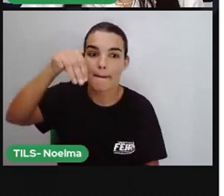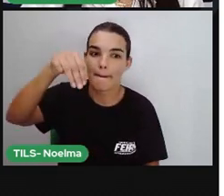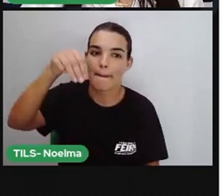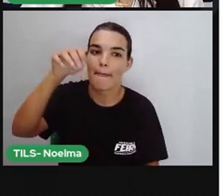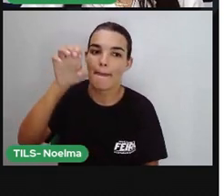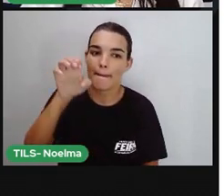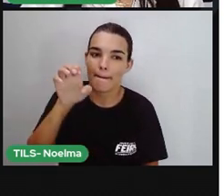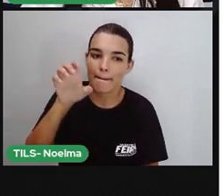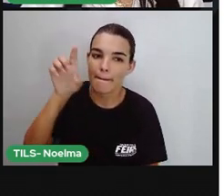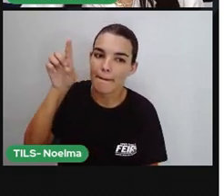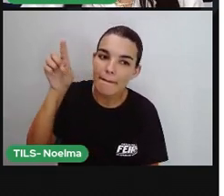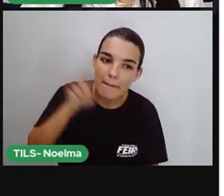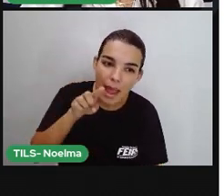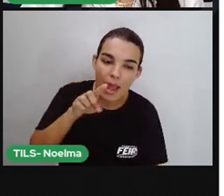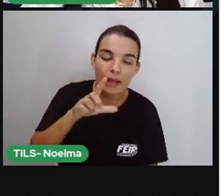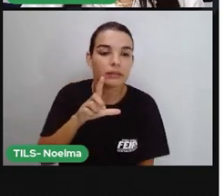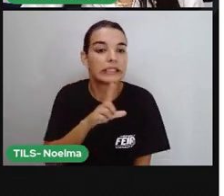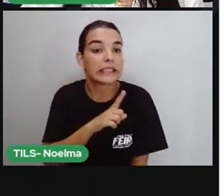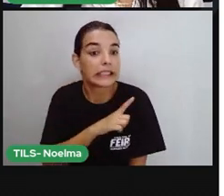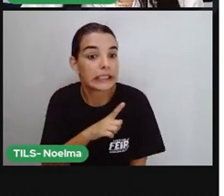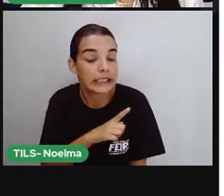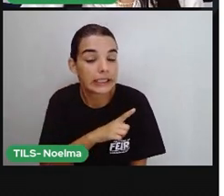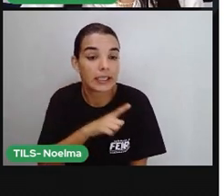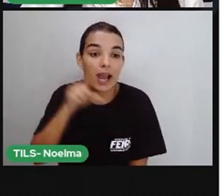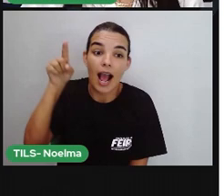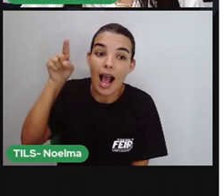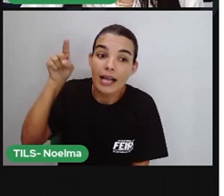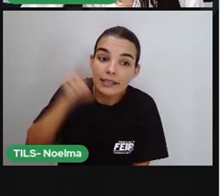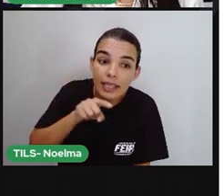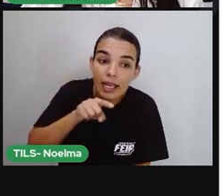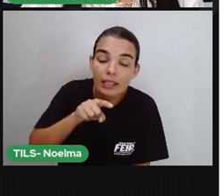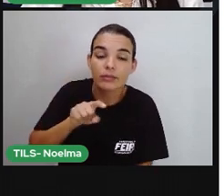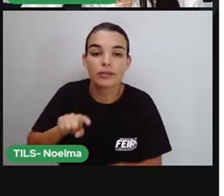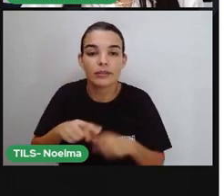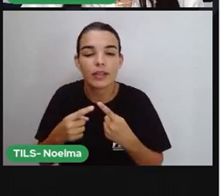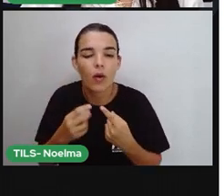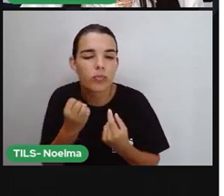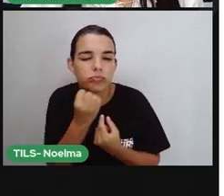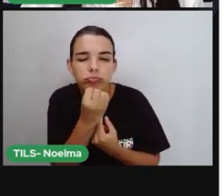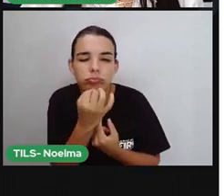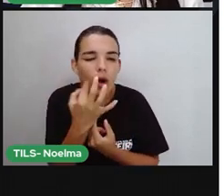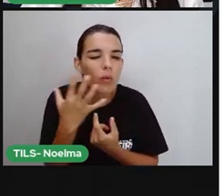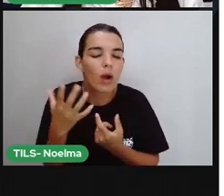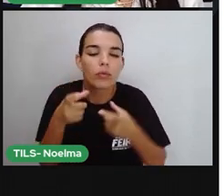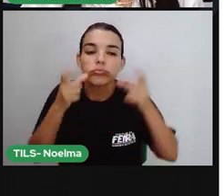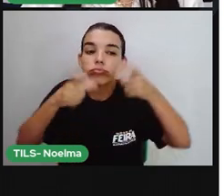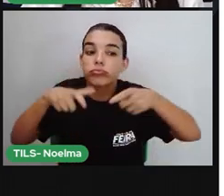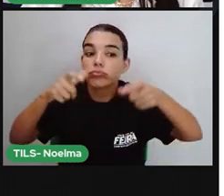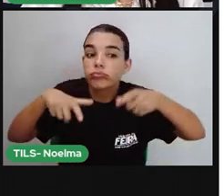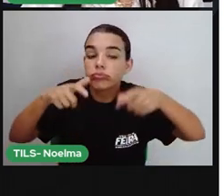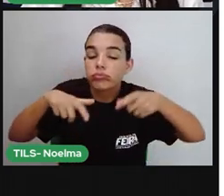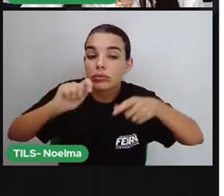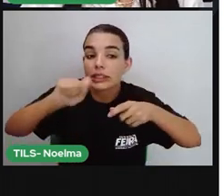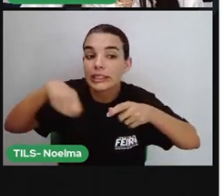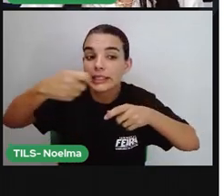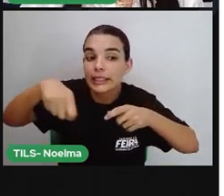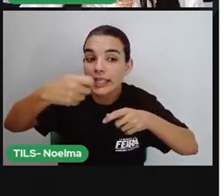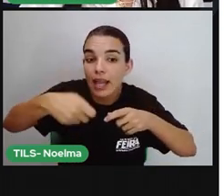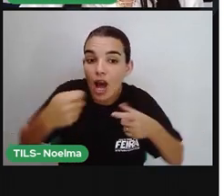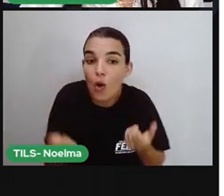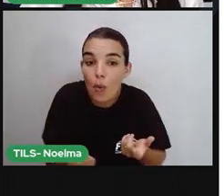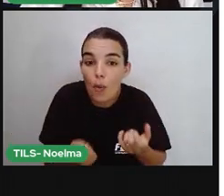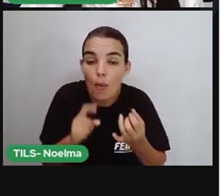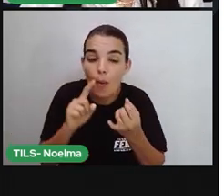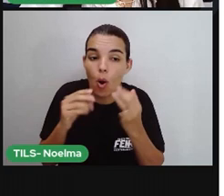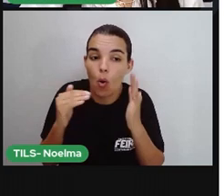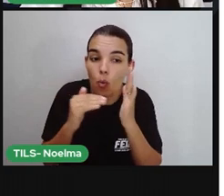mé. Mé. Se a sílaba mais forte é mé, vamos ver qual a posição dessa sílaba na palavra. Pró,